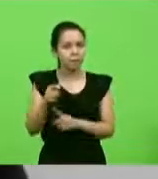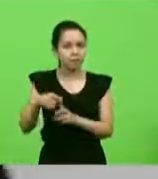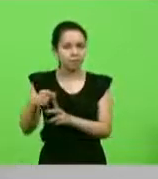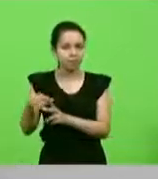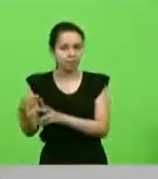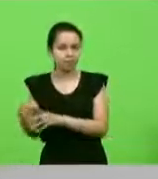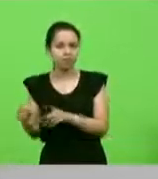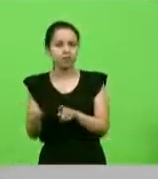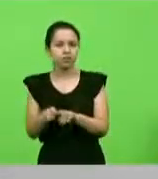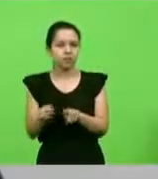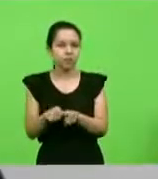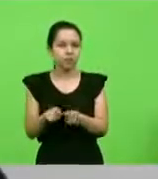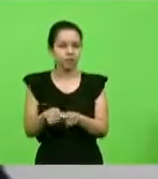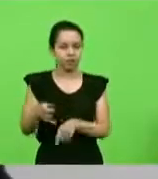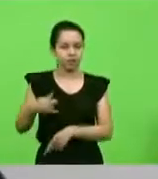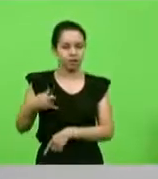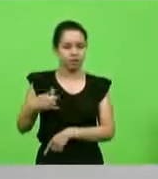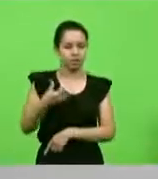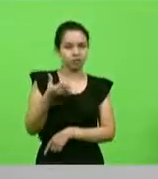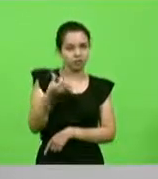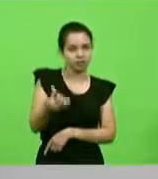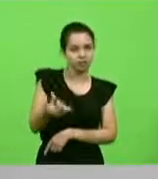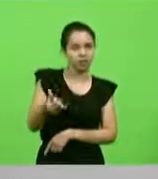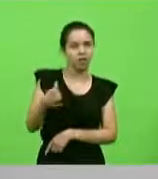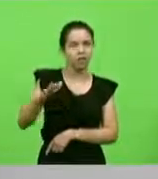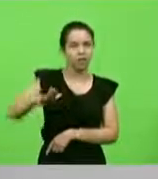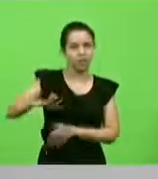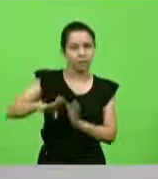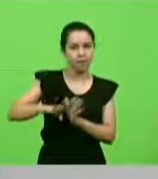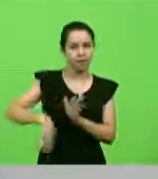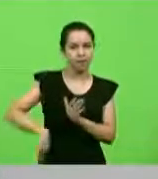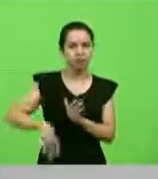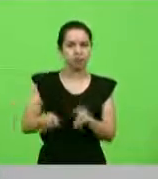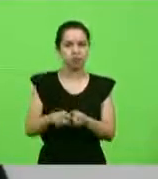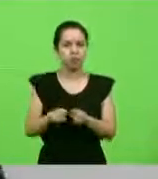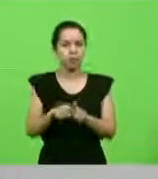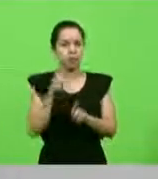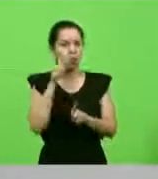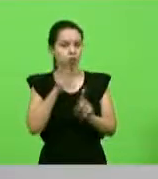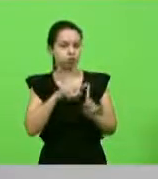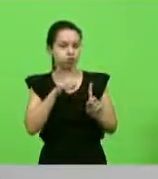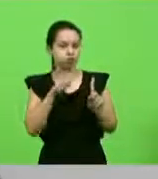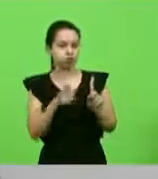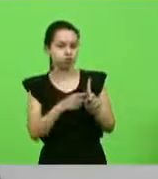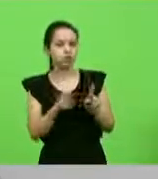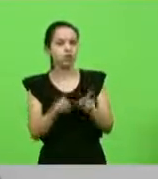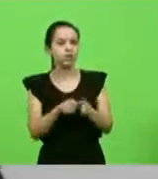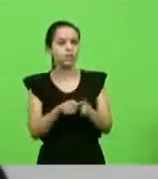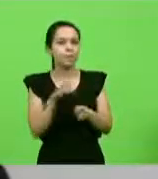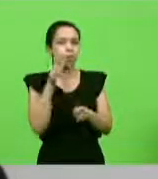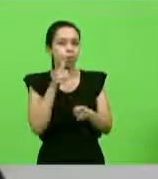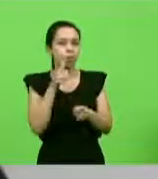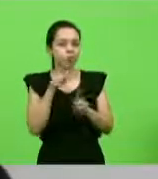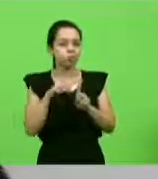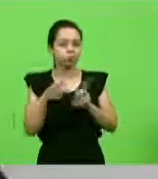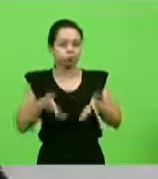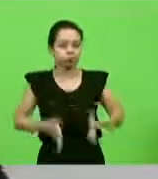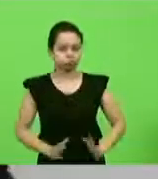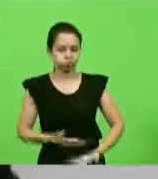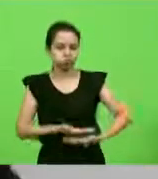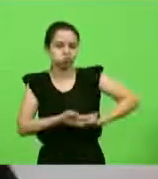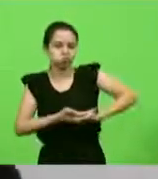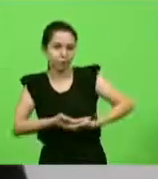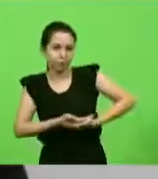menores de seis anos, pelas gestantes, pelas puérperas, que são as mulheres que deram à luz há pouco